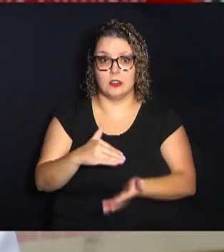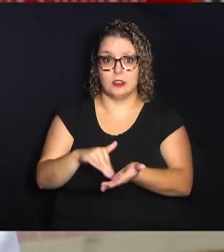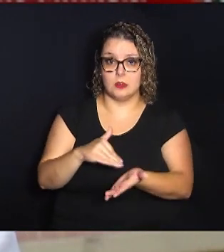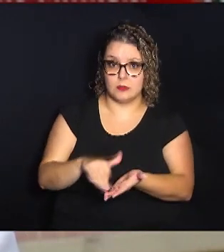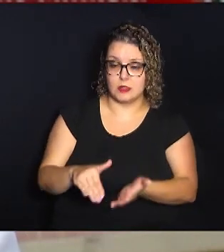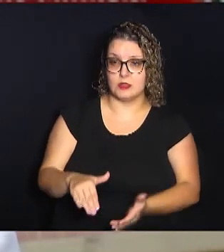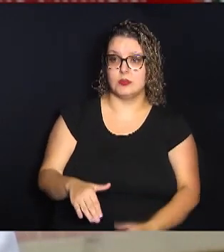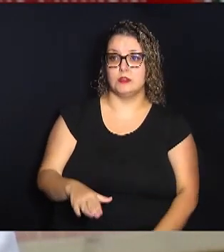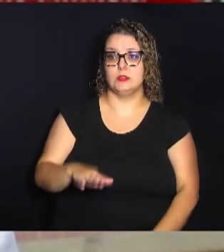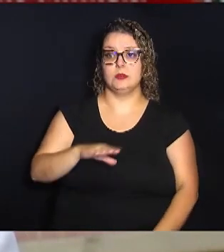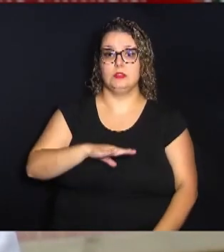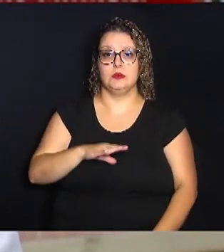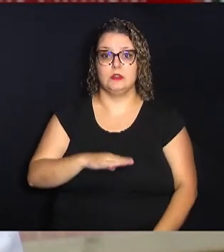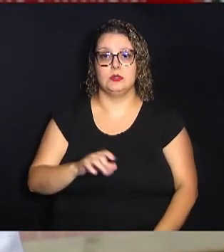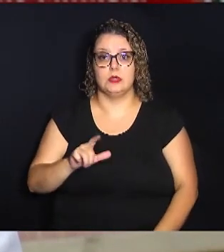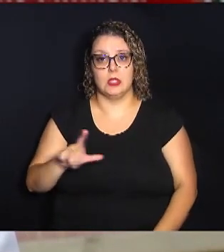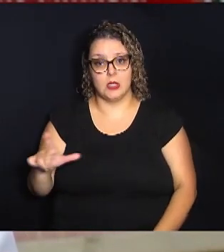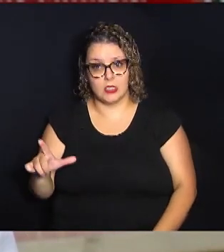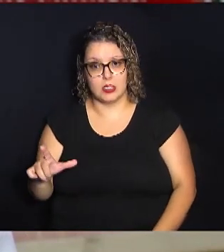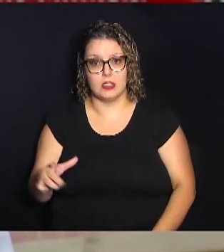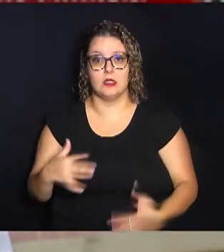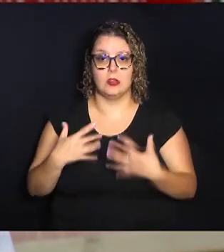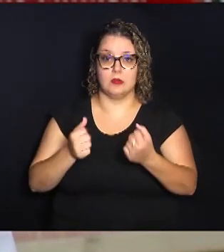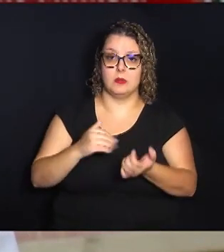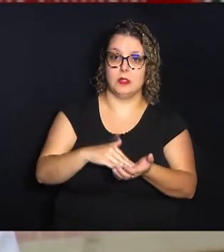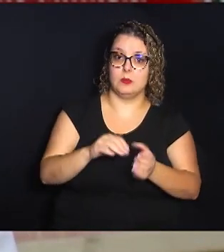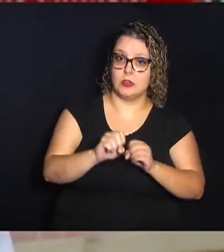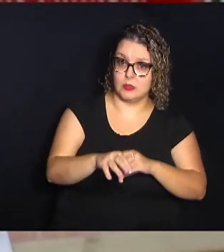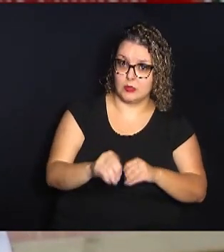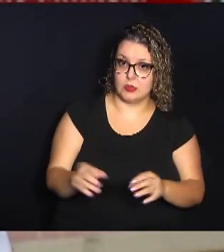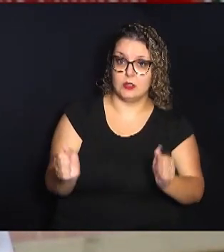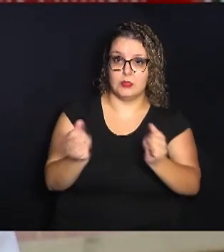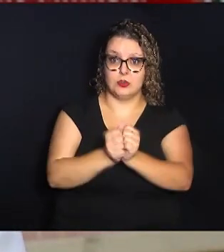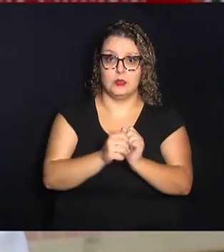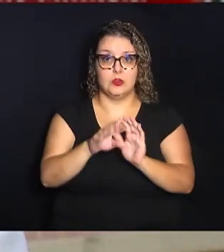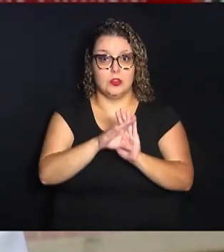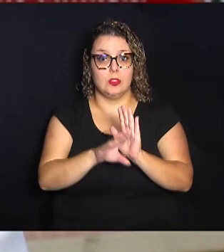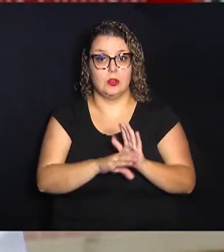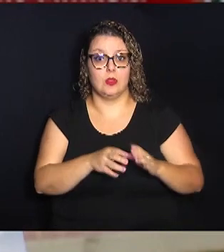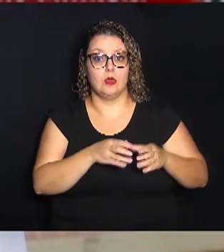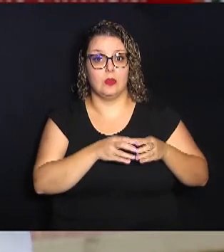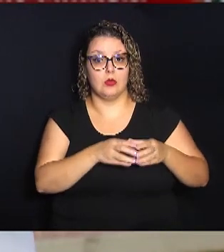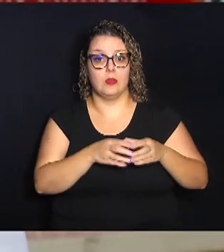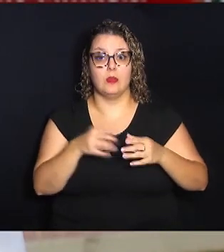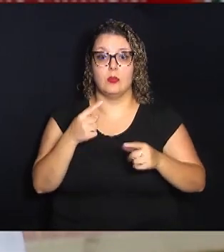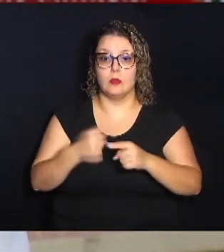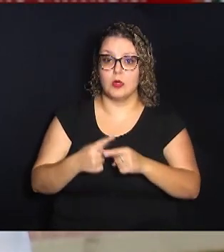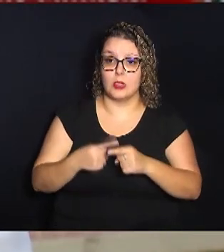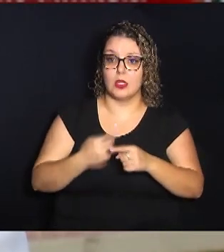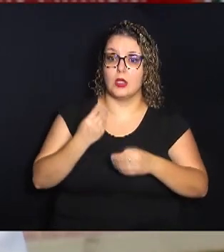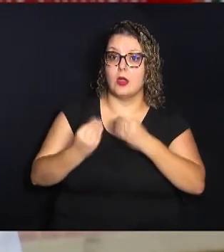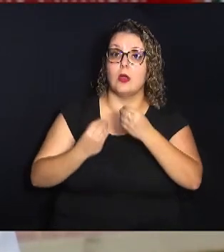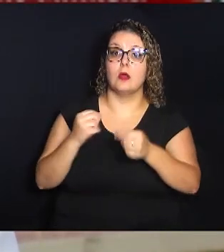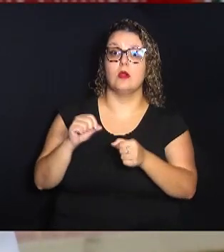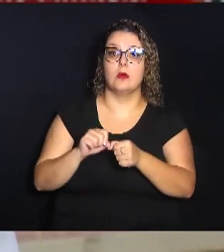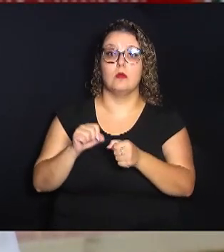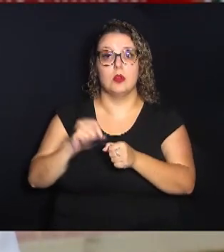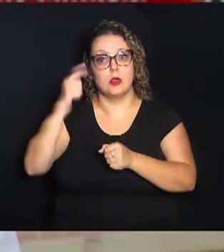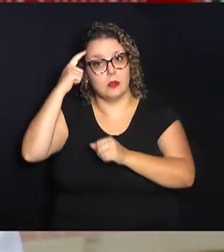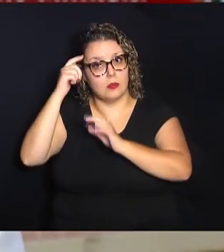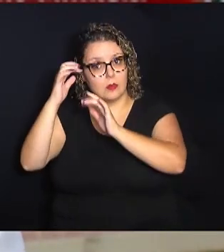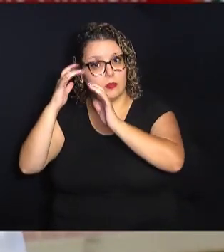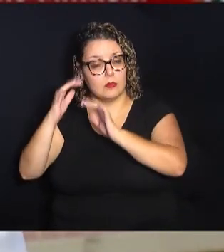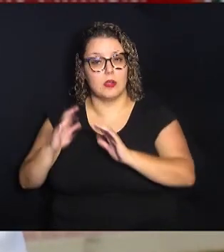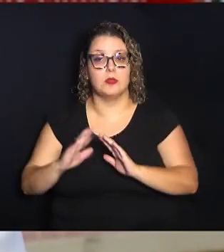recebe as orientações da Secretaria da Educação, juntamente com o programa Conviva. Porque, como que ele foi feito e pensado na